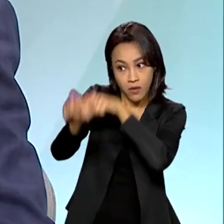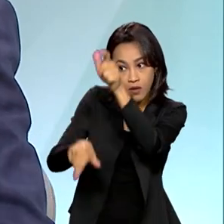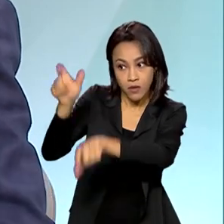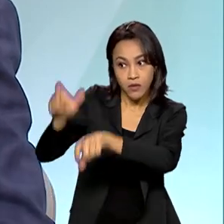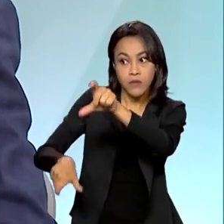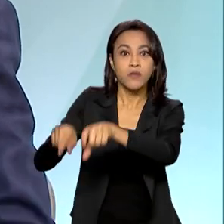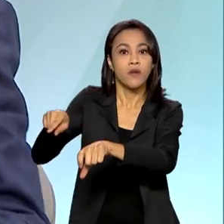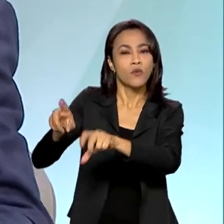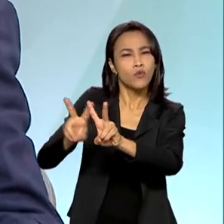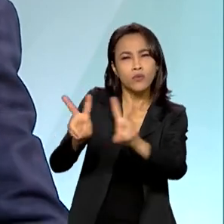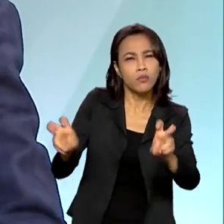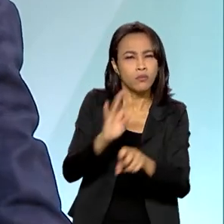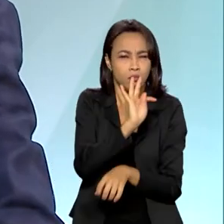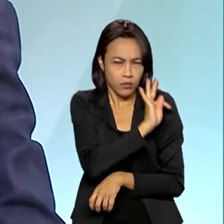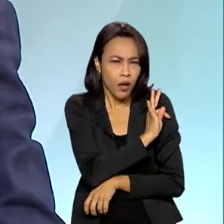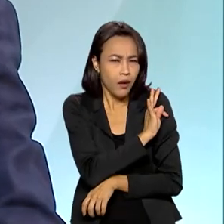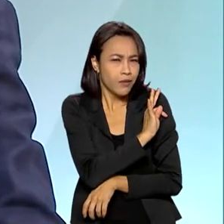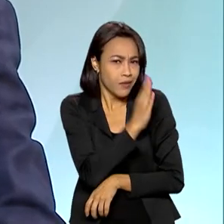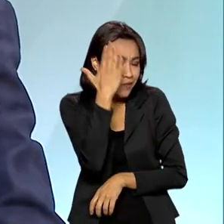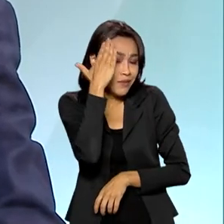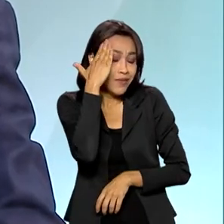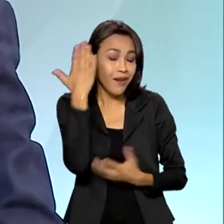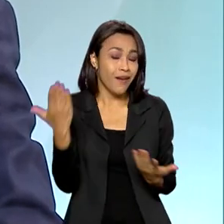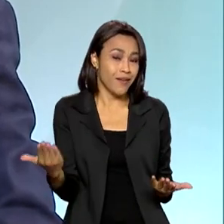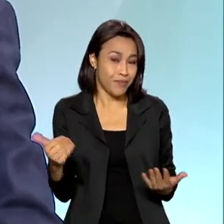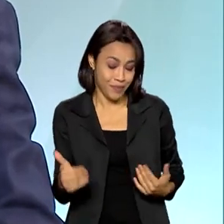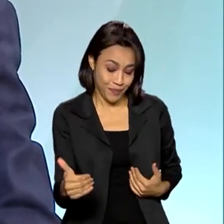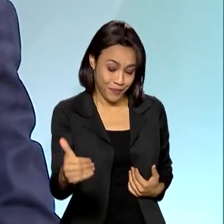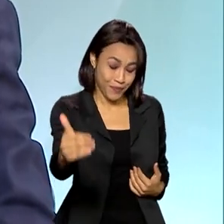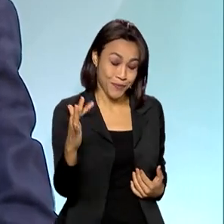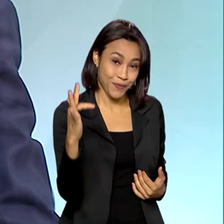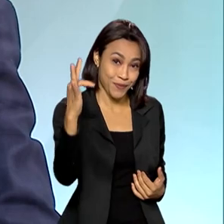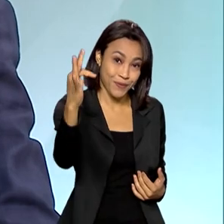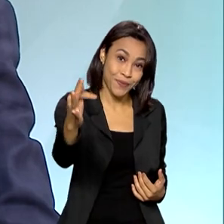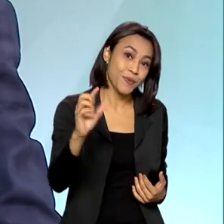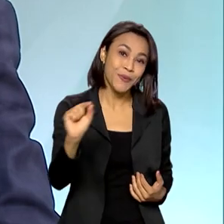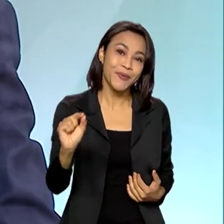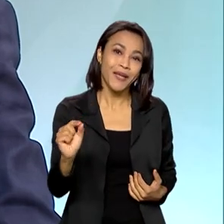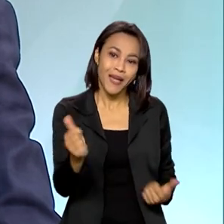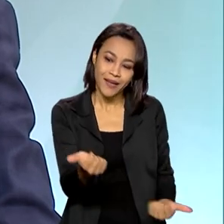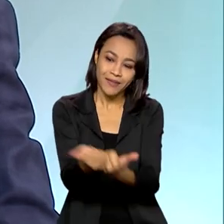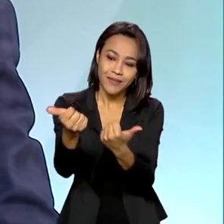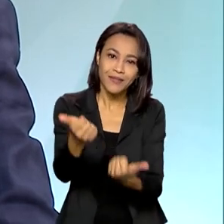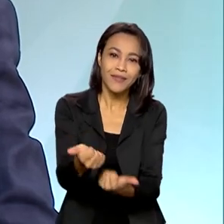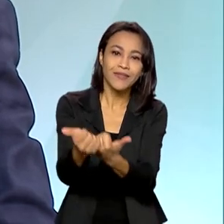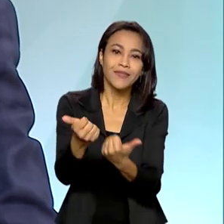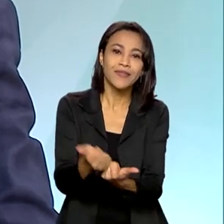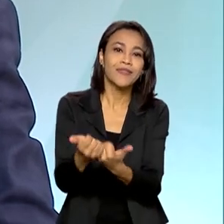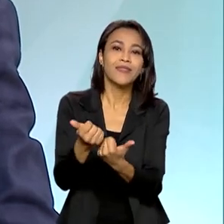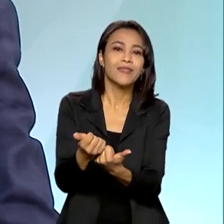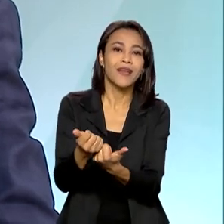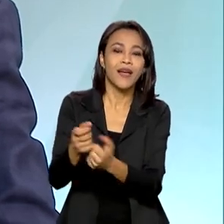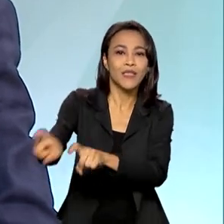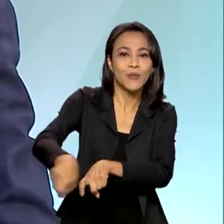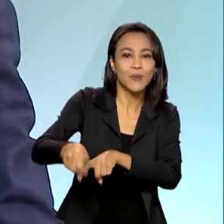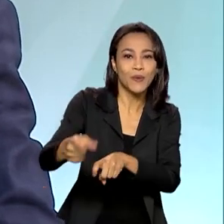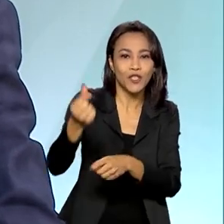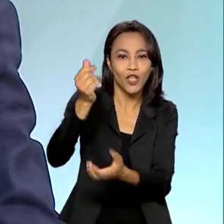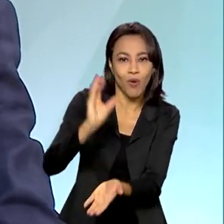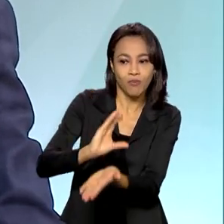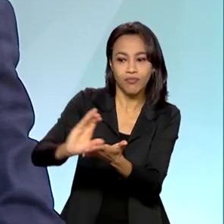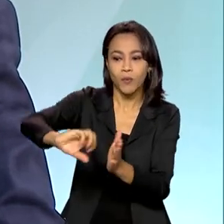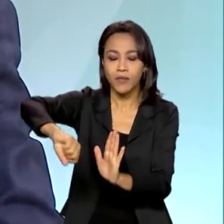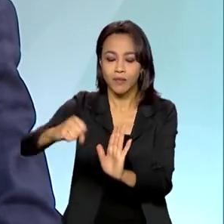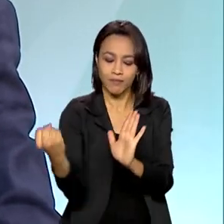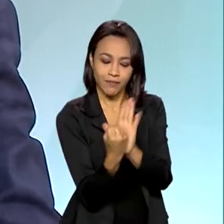técnicas. E quem sabe a gente conseguir, no futuro, financiar a agricultura brasileira com esse selo